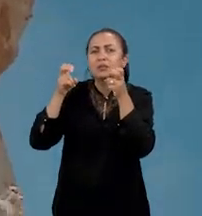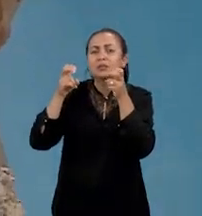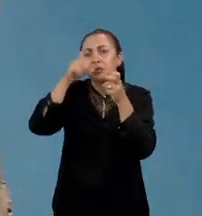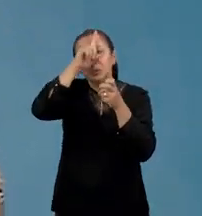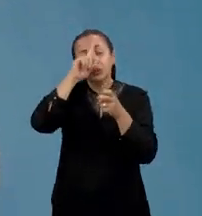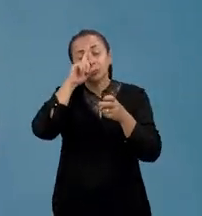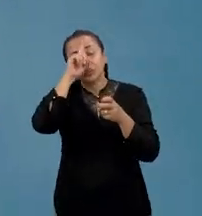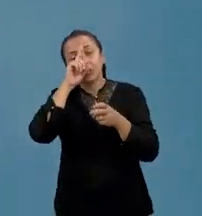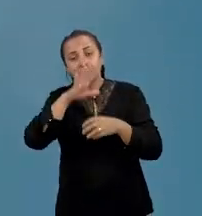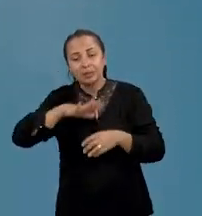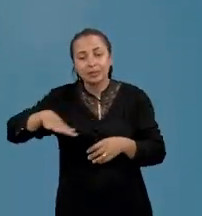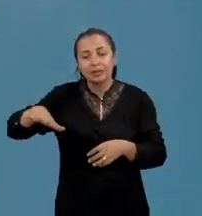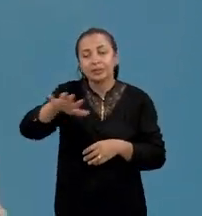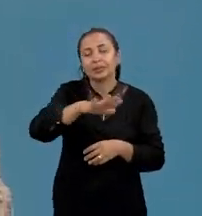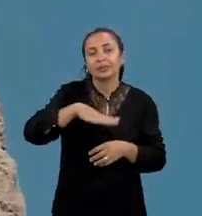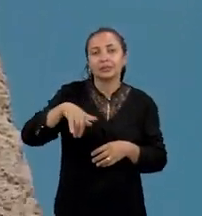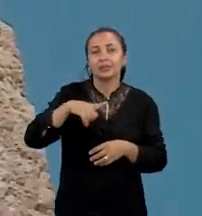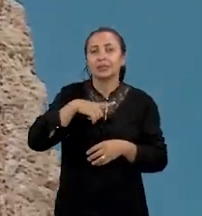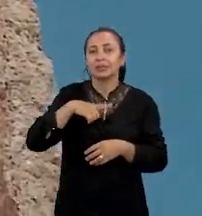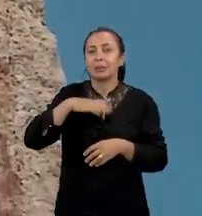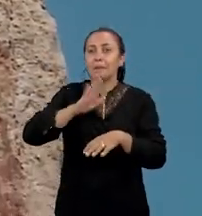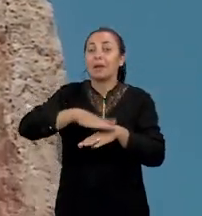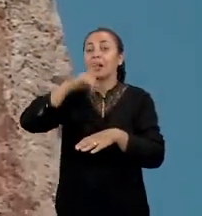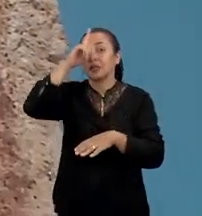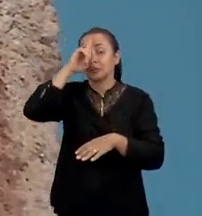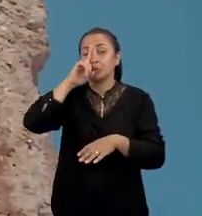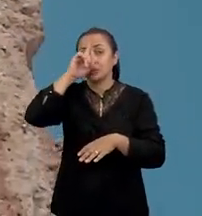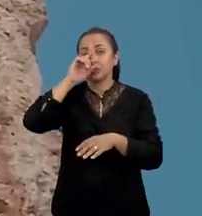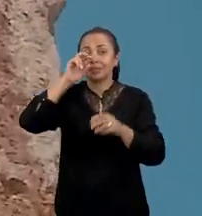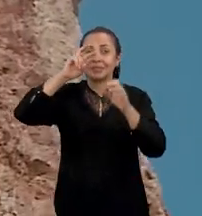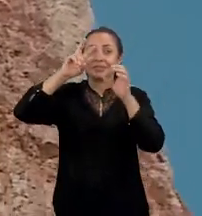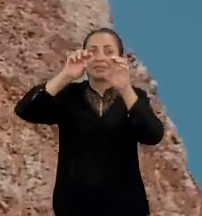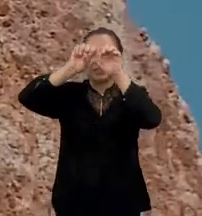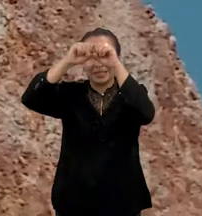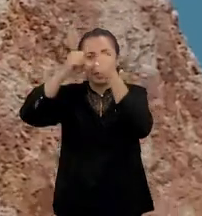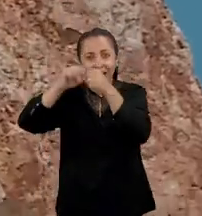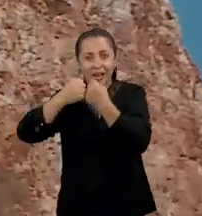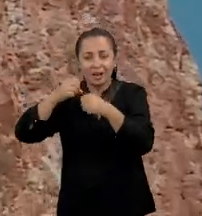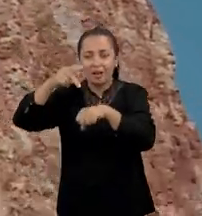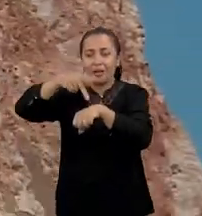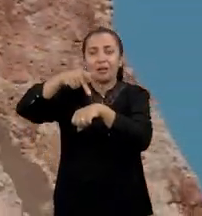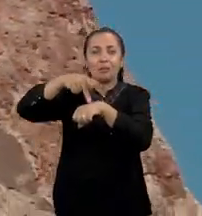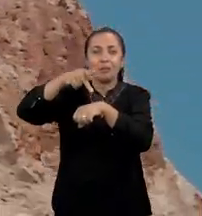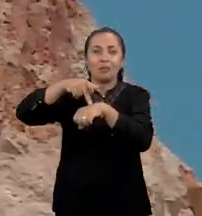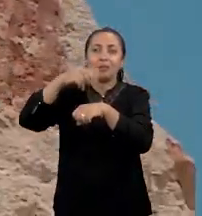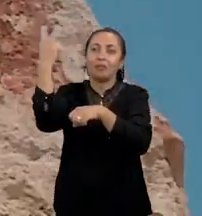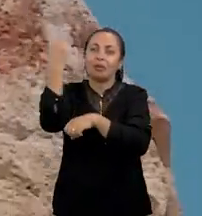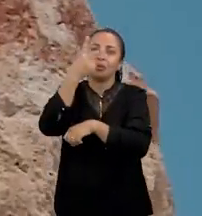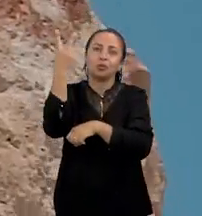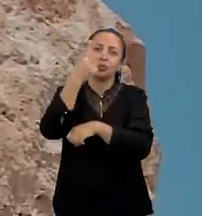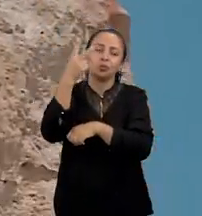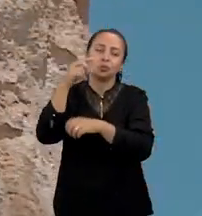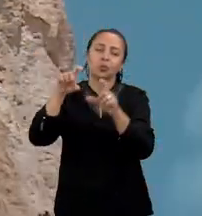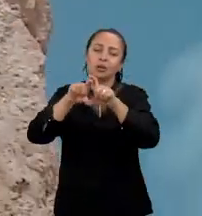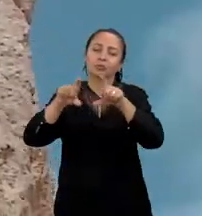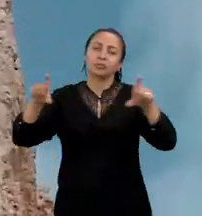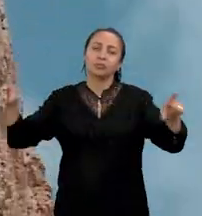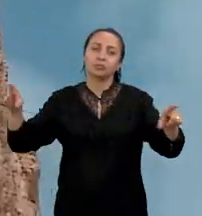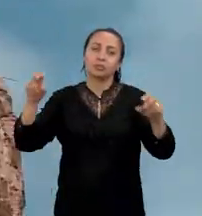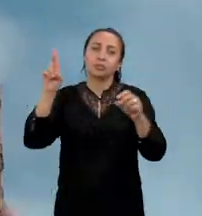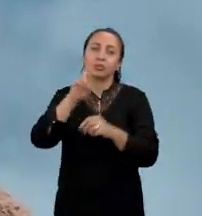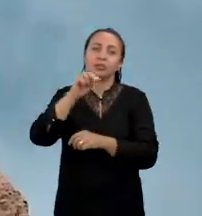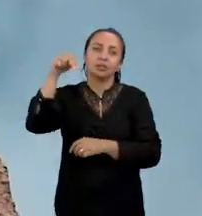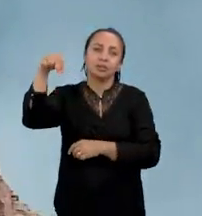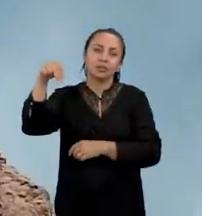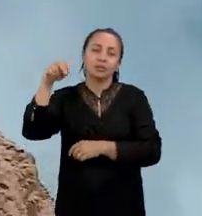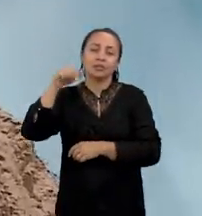de risco daquelas áreas com maior risco de queda de blocos em falésias, aqui em dois trechos no Rio Grande do Norte,